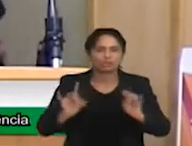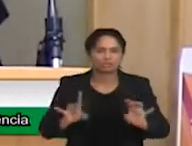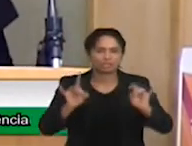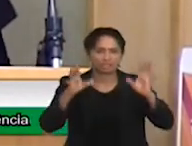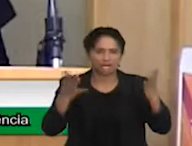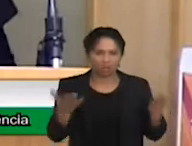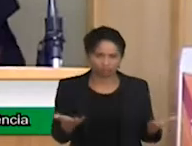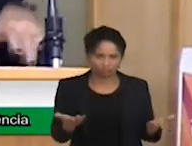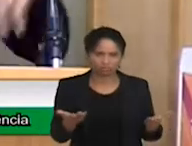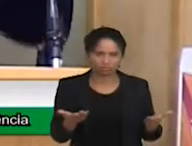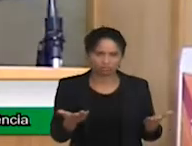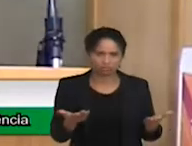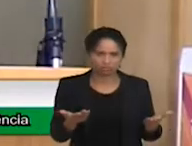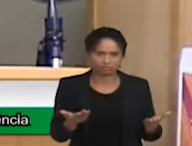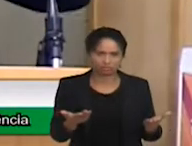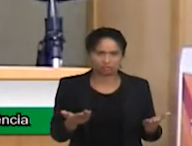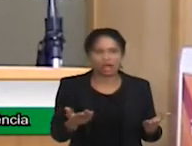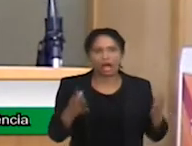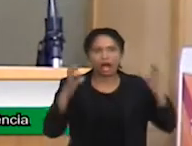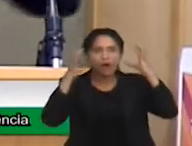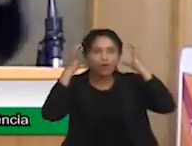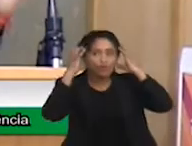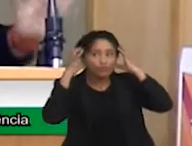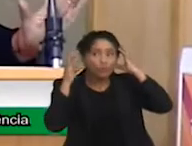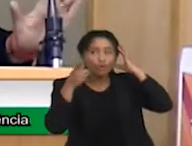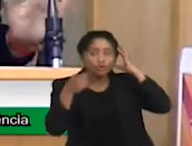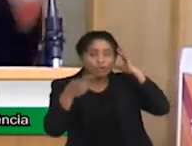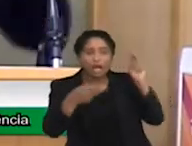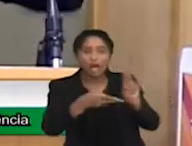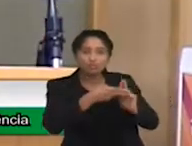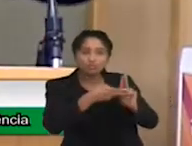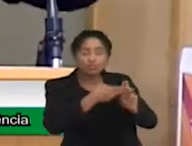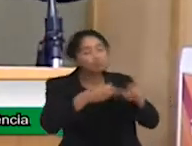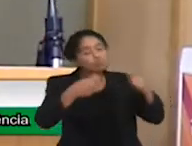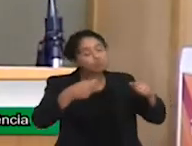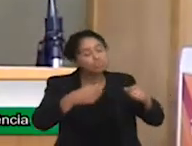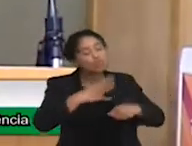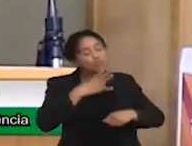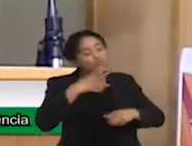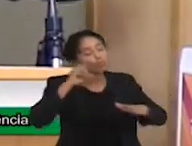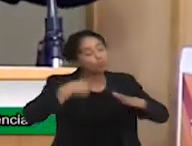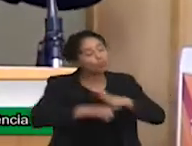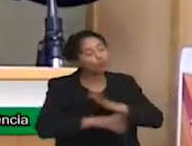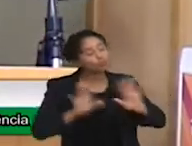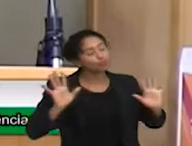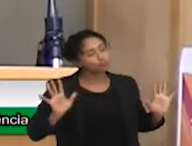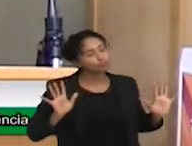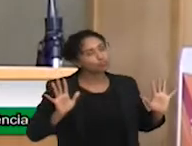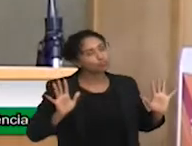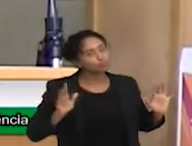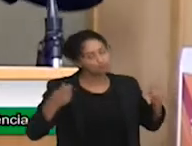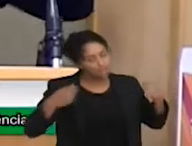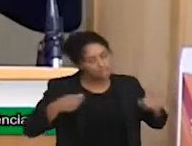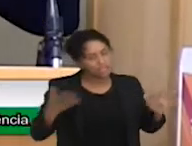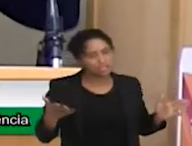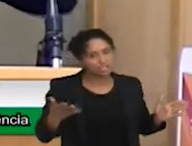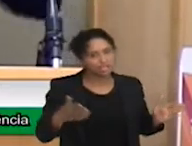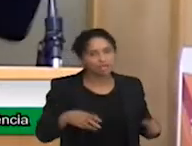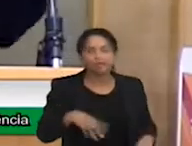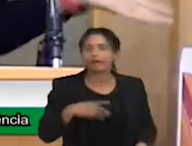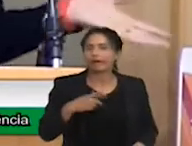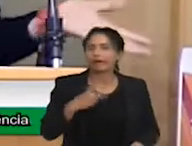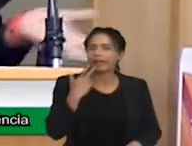é fono? Ah, a fono do postinho tem que dar conta de tudo. Linguagem, alimentação, voz,